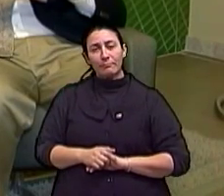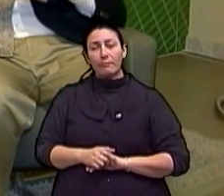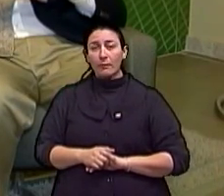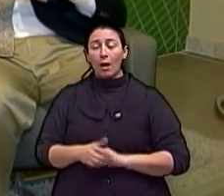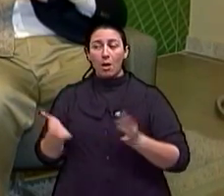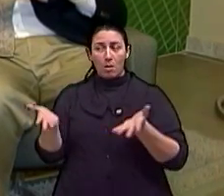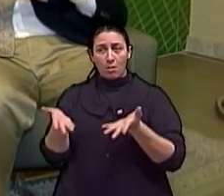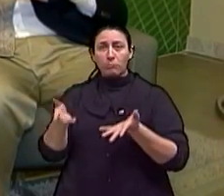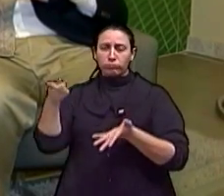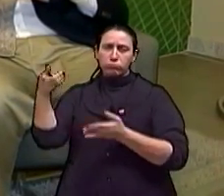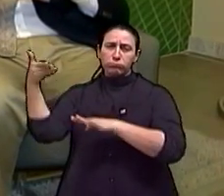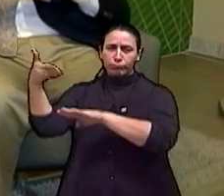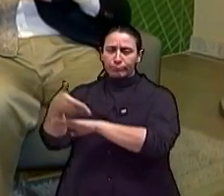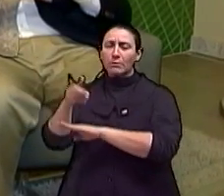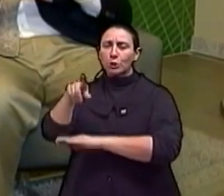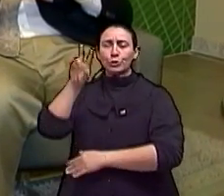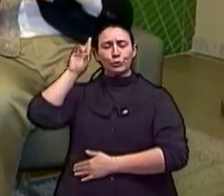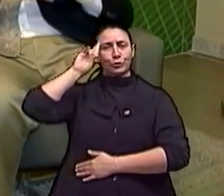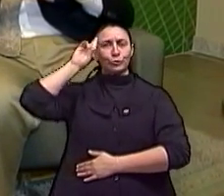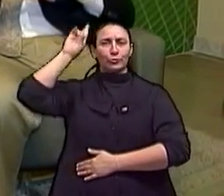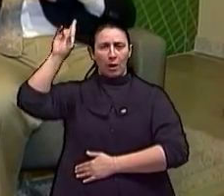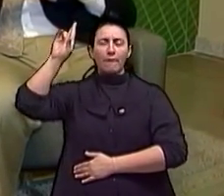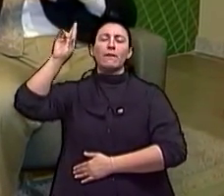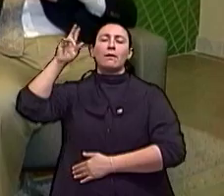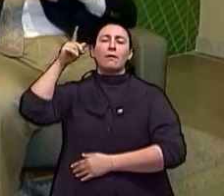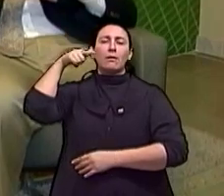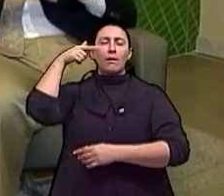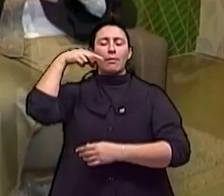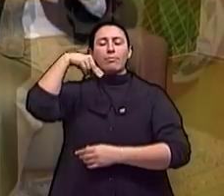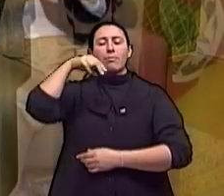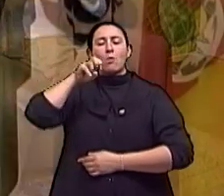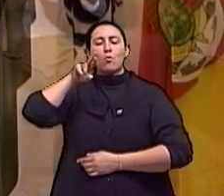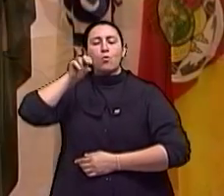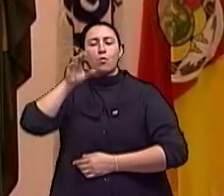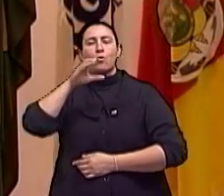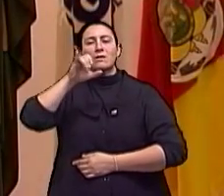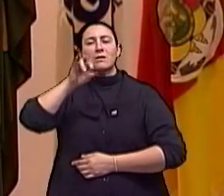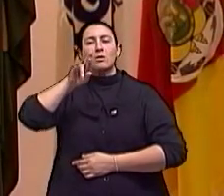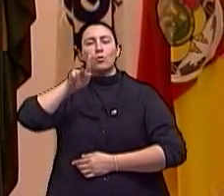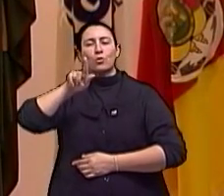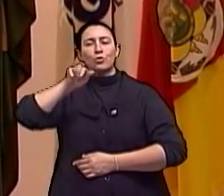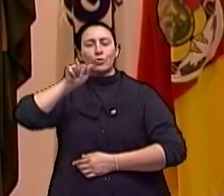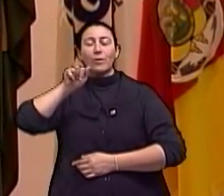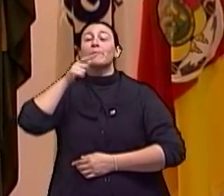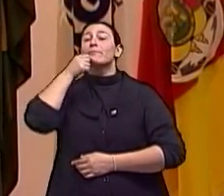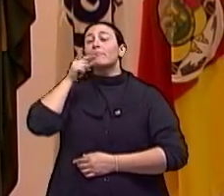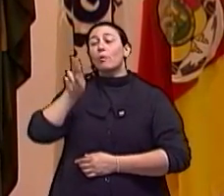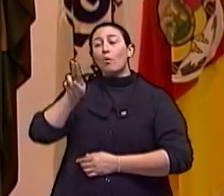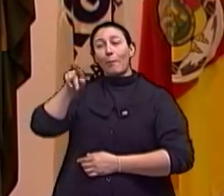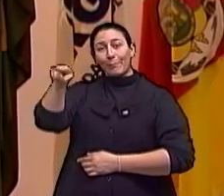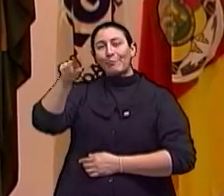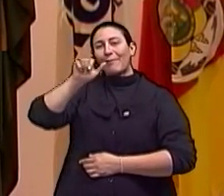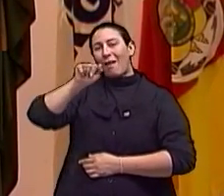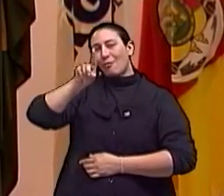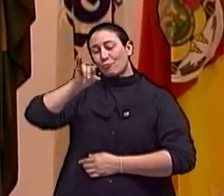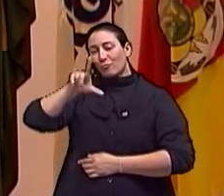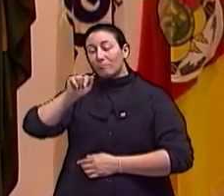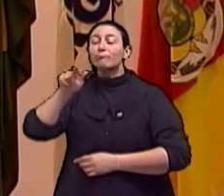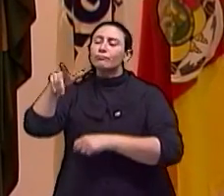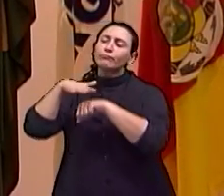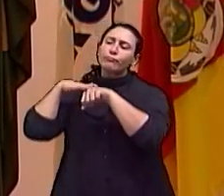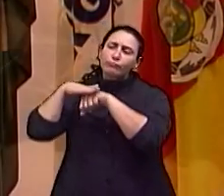Acompanhado do chefe de Neurocirurgia do Hospital de Clínicas, Apio Antunes, o professor Lozano proferiu uma palestra sobre